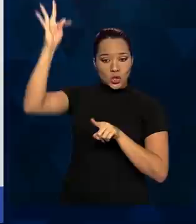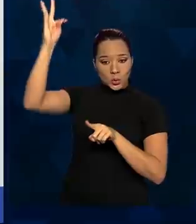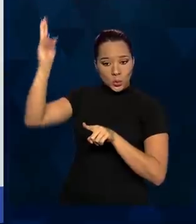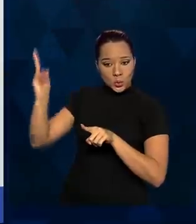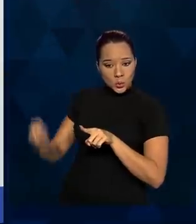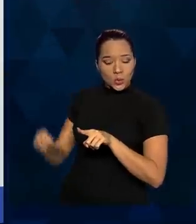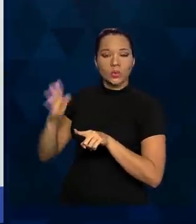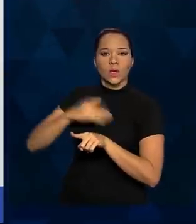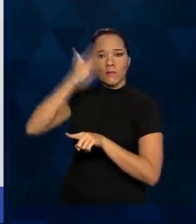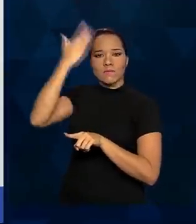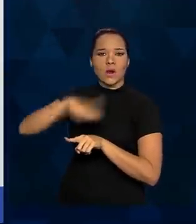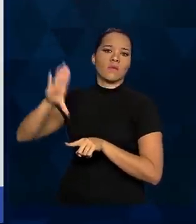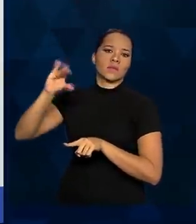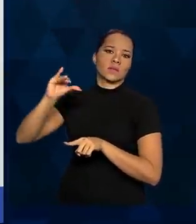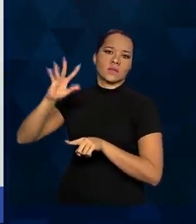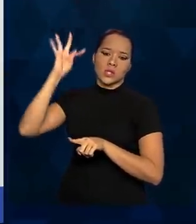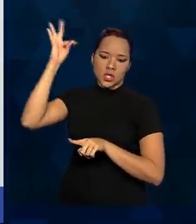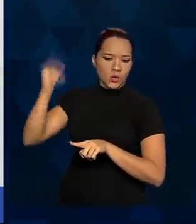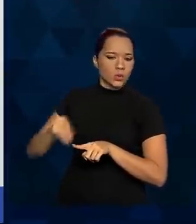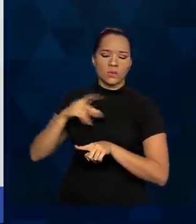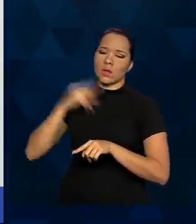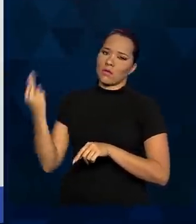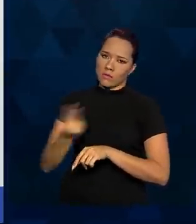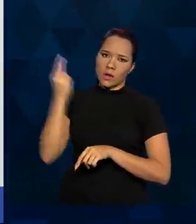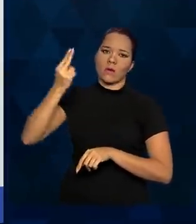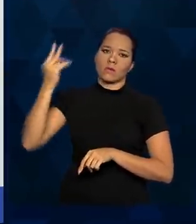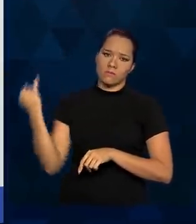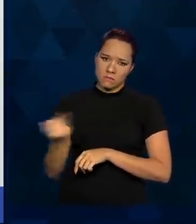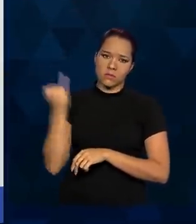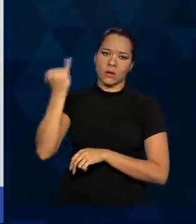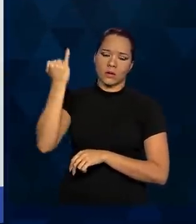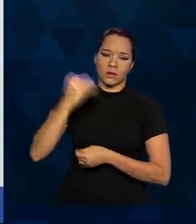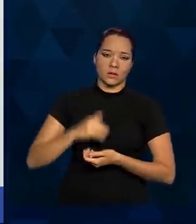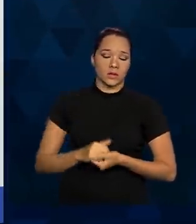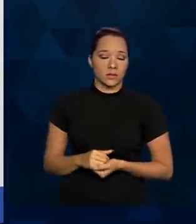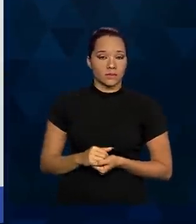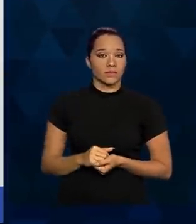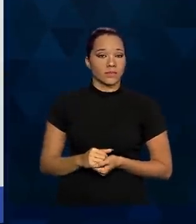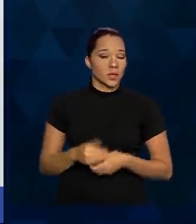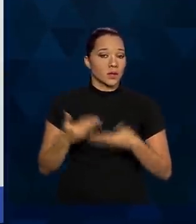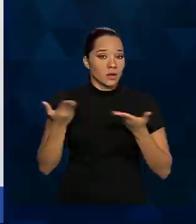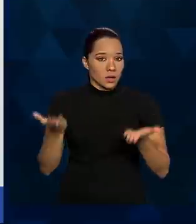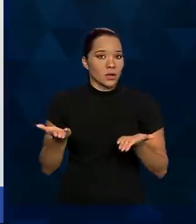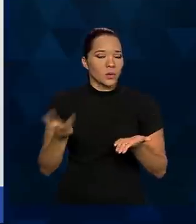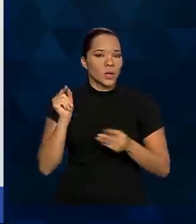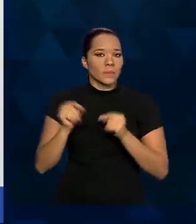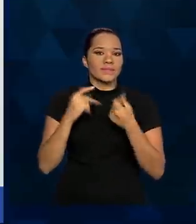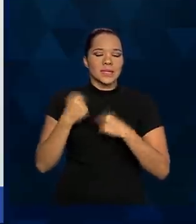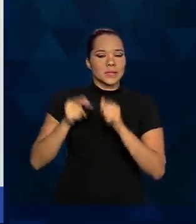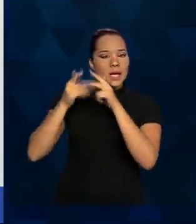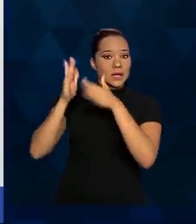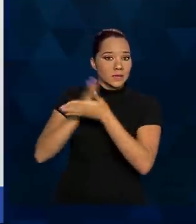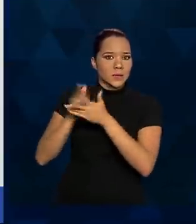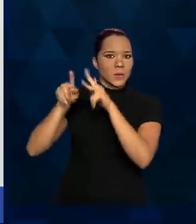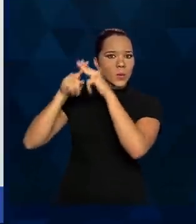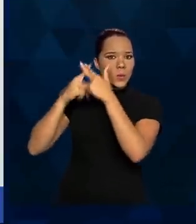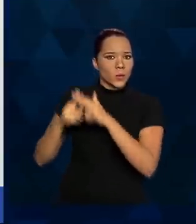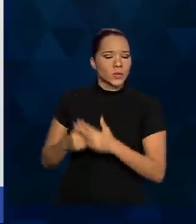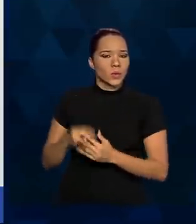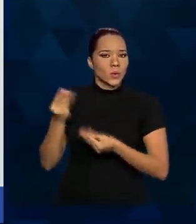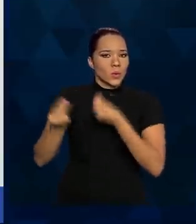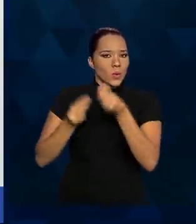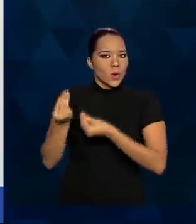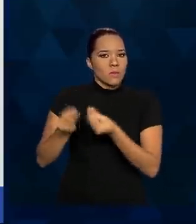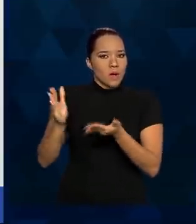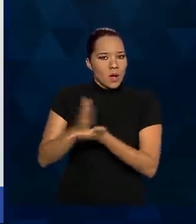isso tem o seu valor, tudo isso tem a sua pertinência. Daí a importância de corrigir, talvez, a forma como muitos